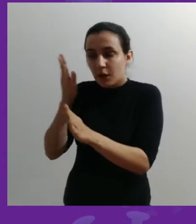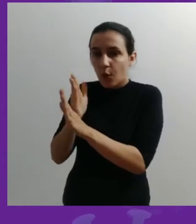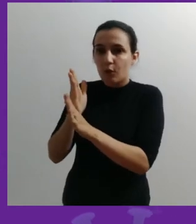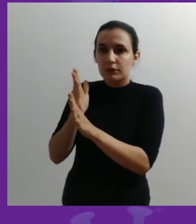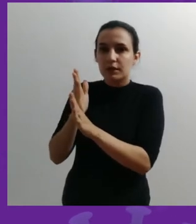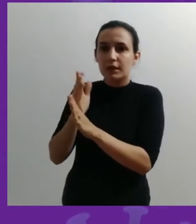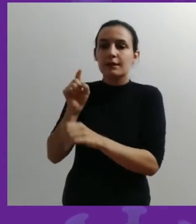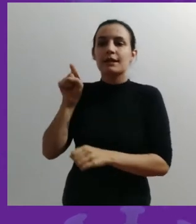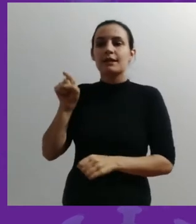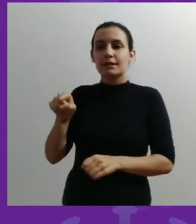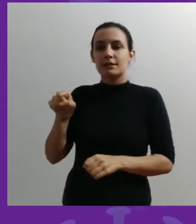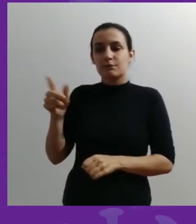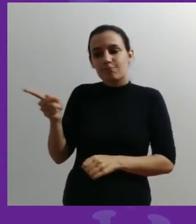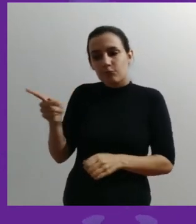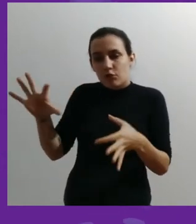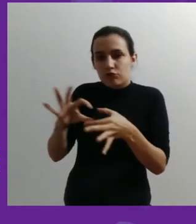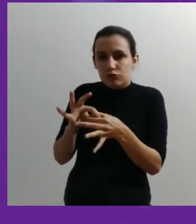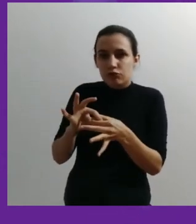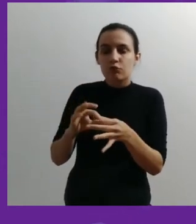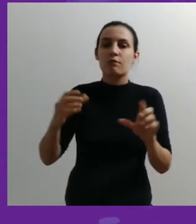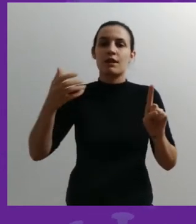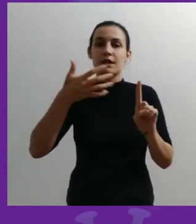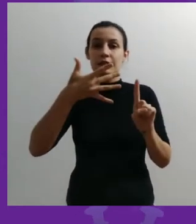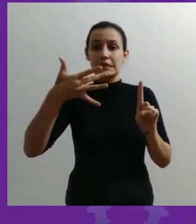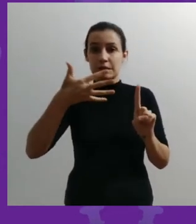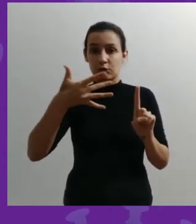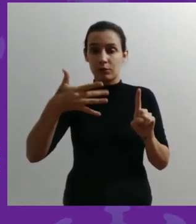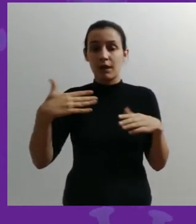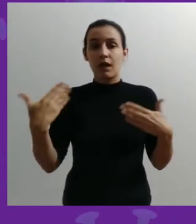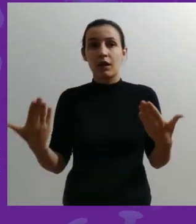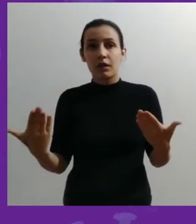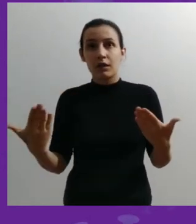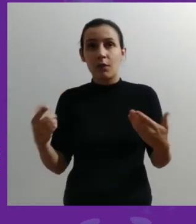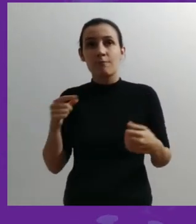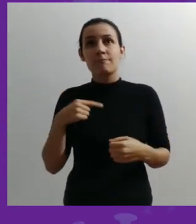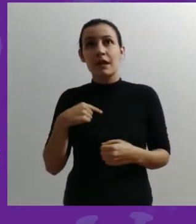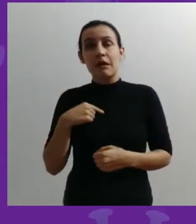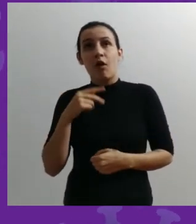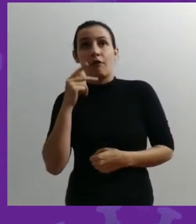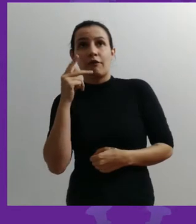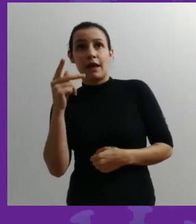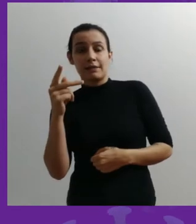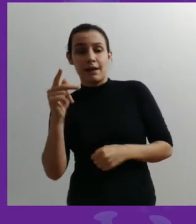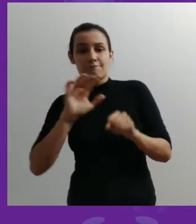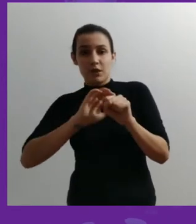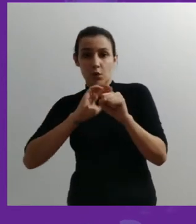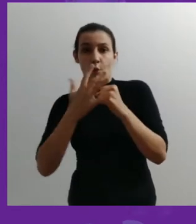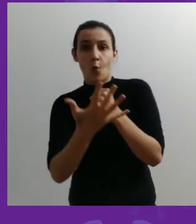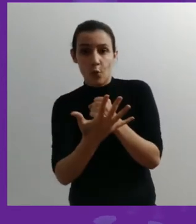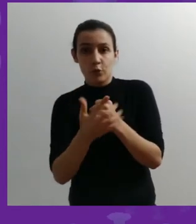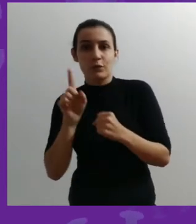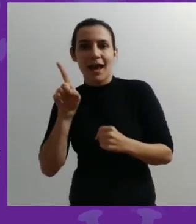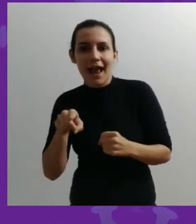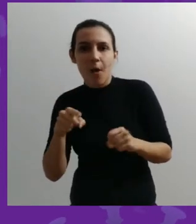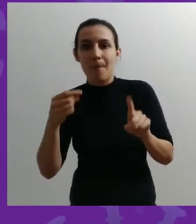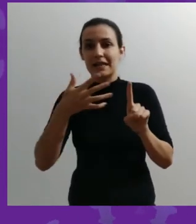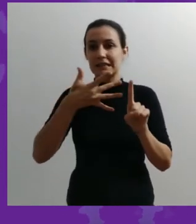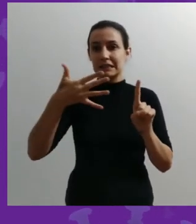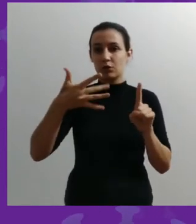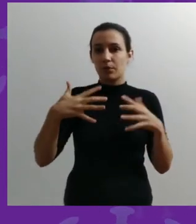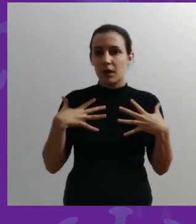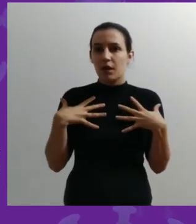pessoa, então a gente chama de síndrome. Portanto, eu dizer que a COVID-19 é uma síndrome